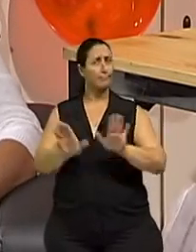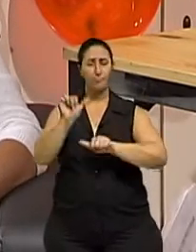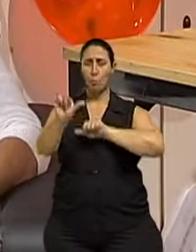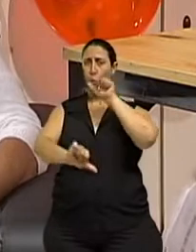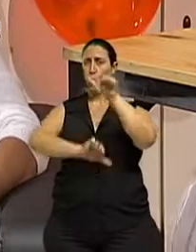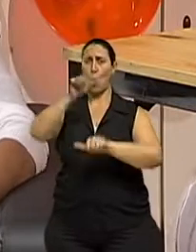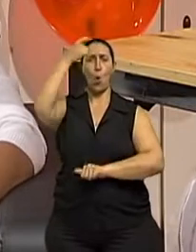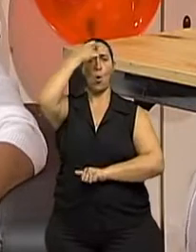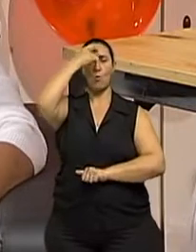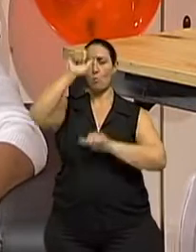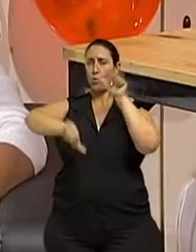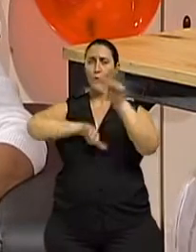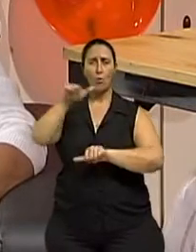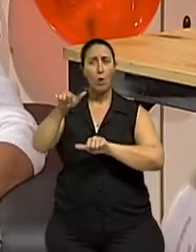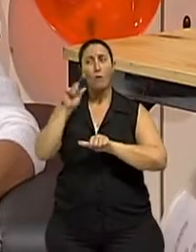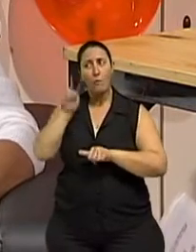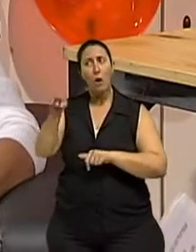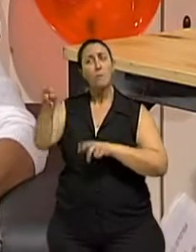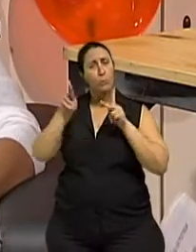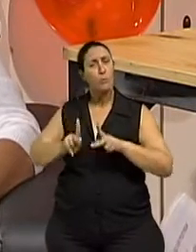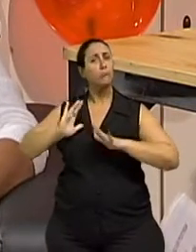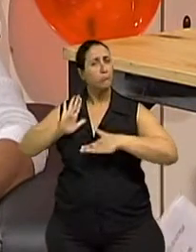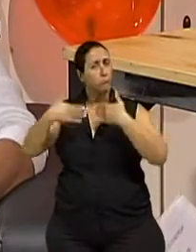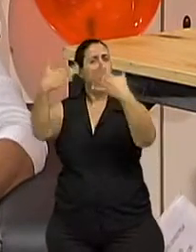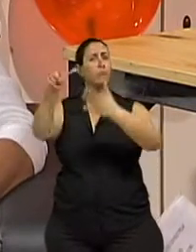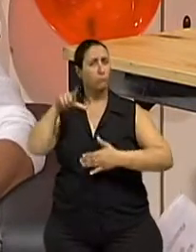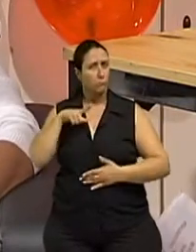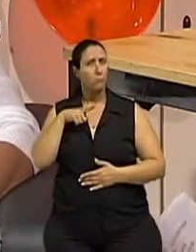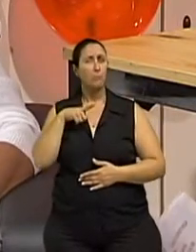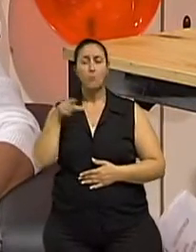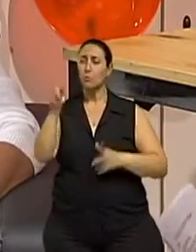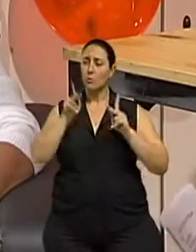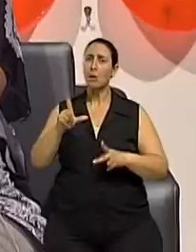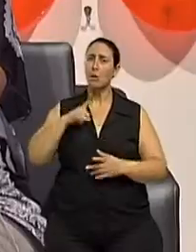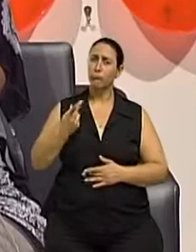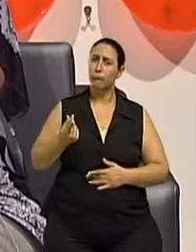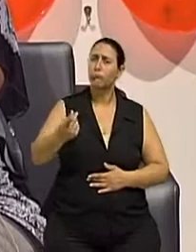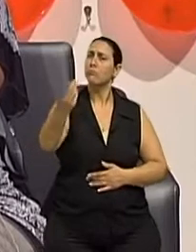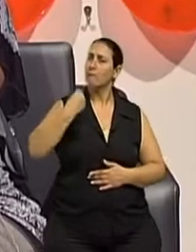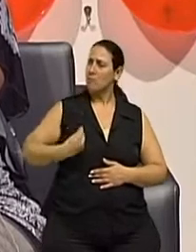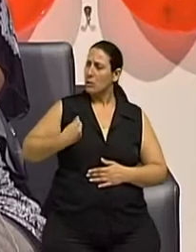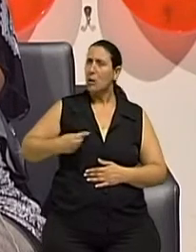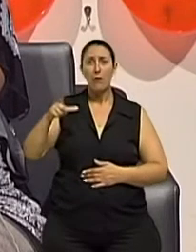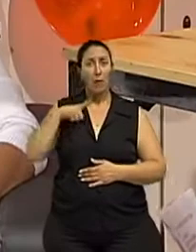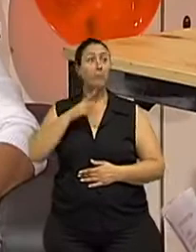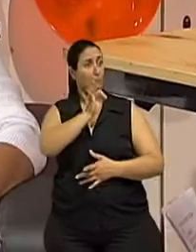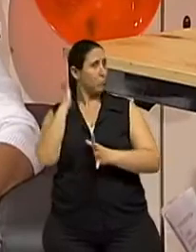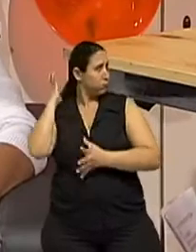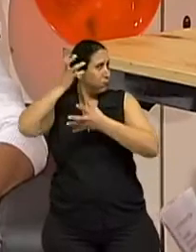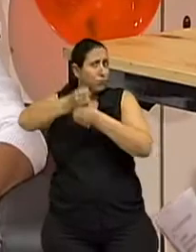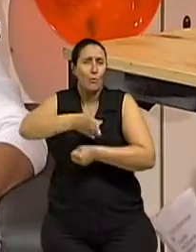em pleno desenvolvimento, né? A pessoa está em desenvolvimento durante toda a sua vida. E com uma bagagem enorme de conhecimento.